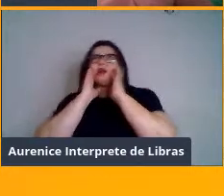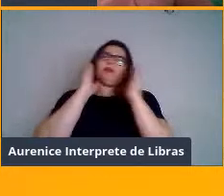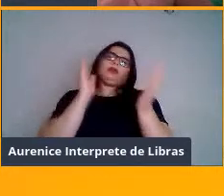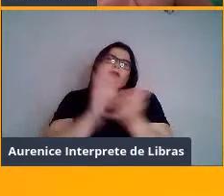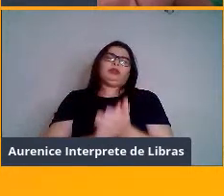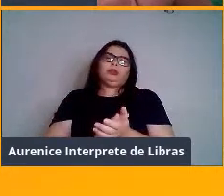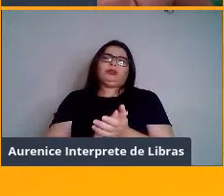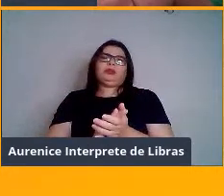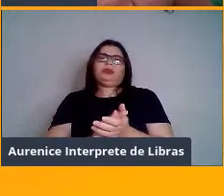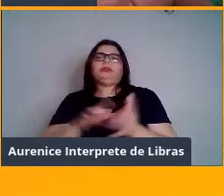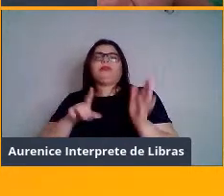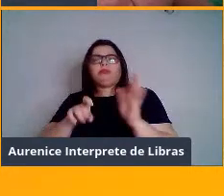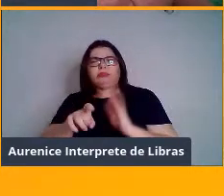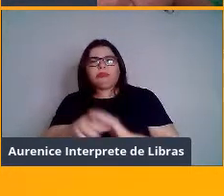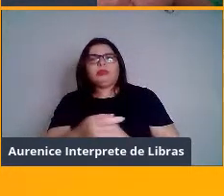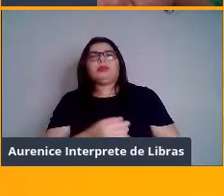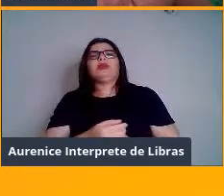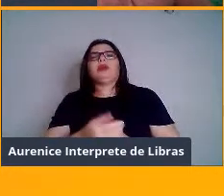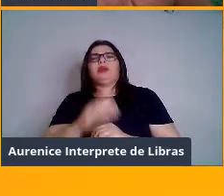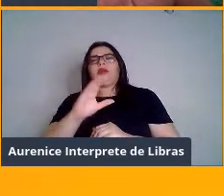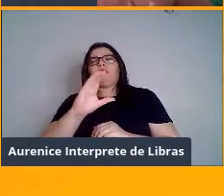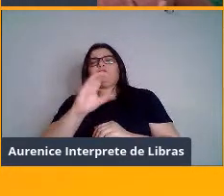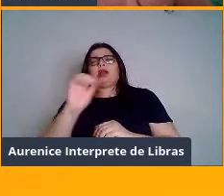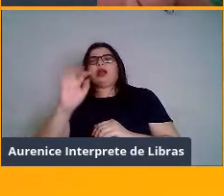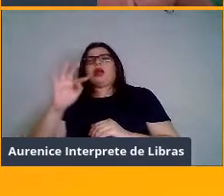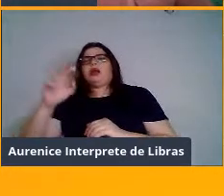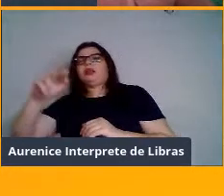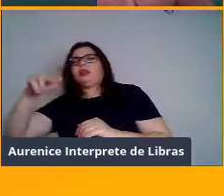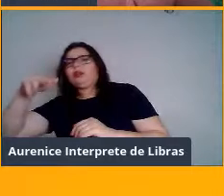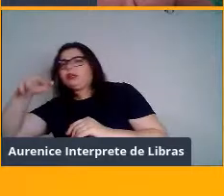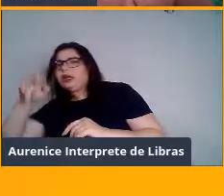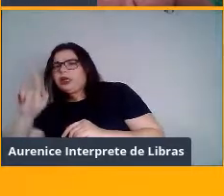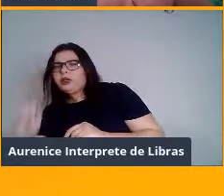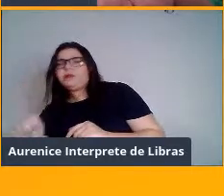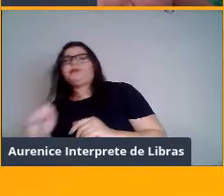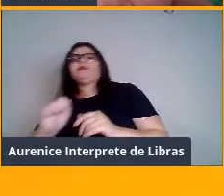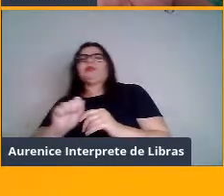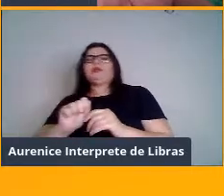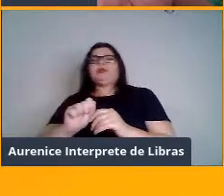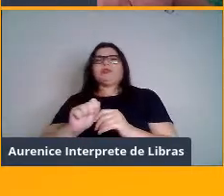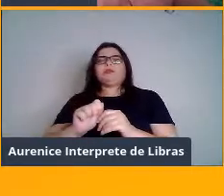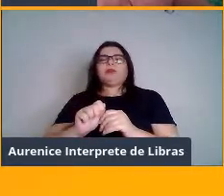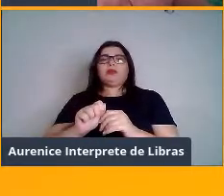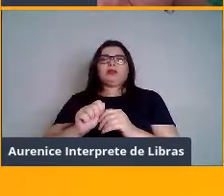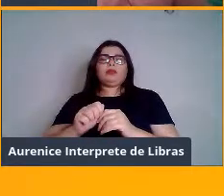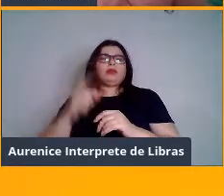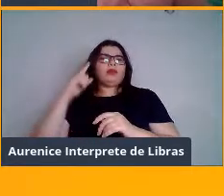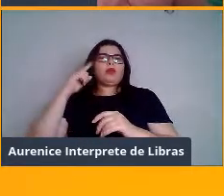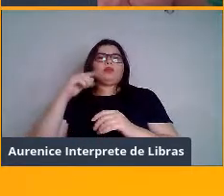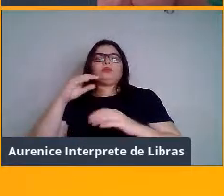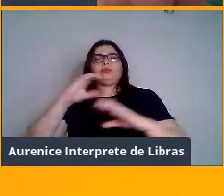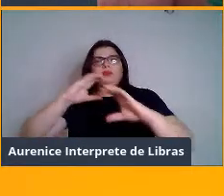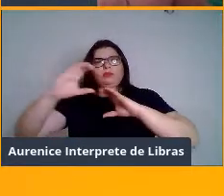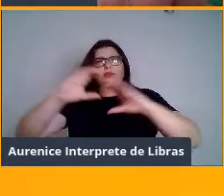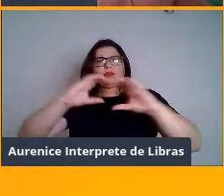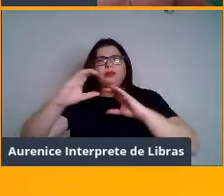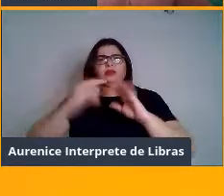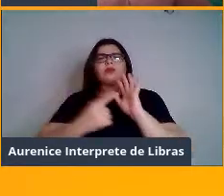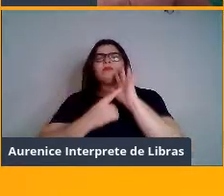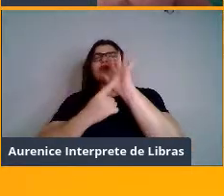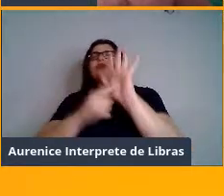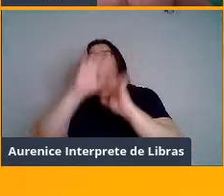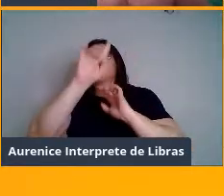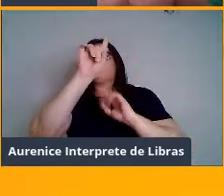Caatinga, né? E esses são padrões de comunicação, aqui, por exemplo, nesse gráfico eu mostro os